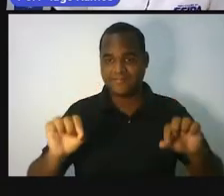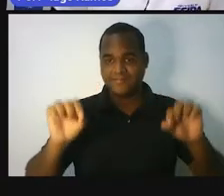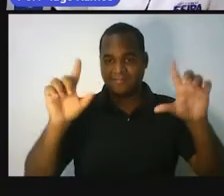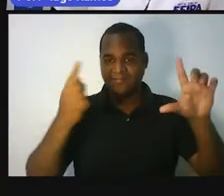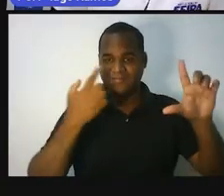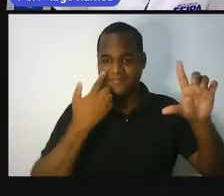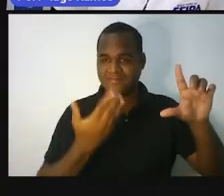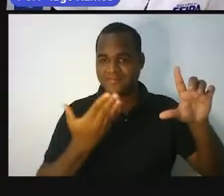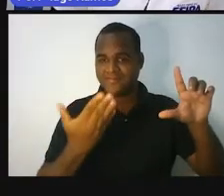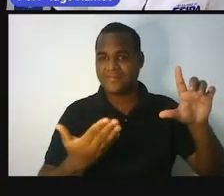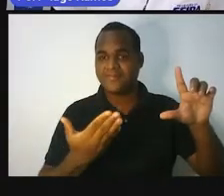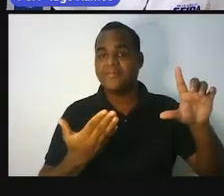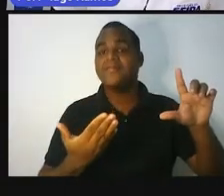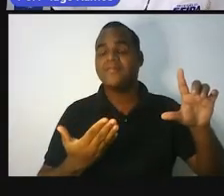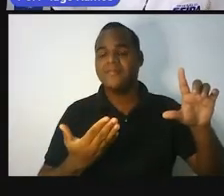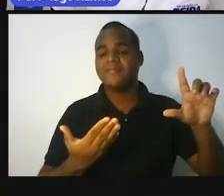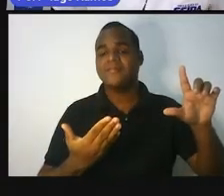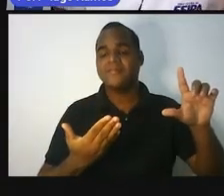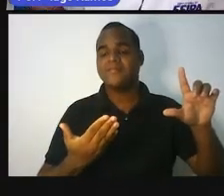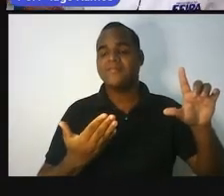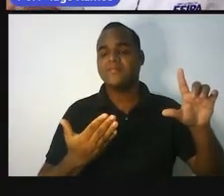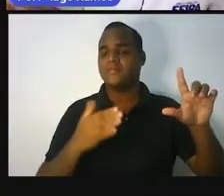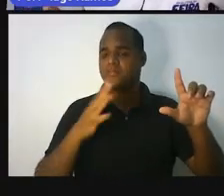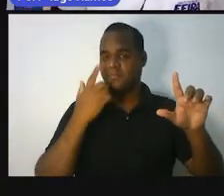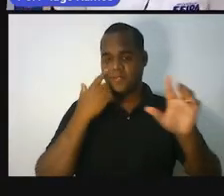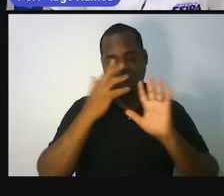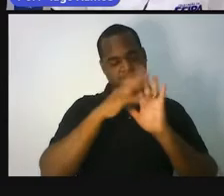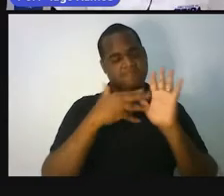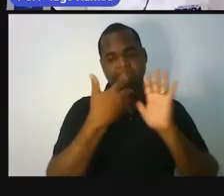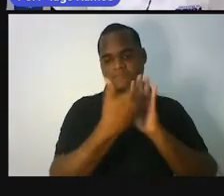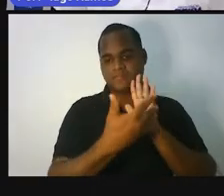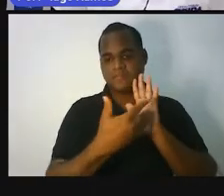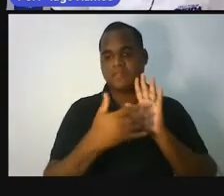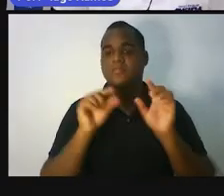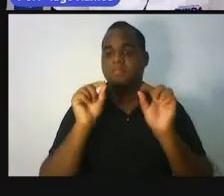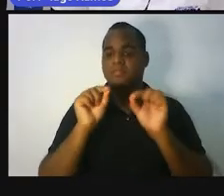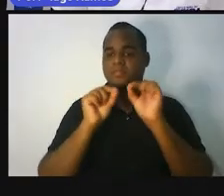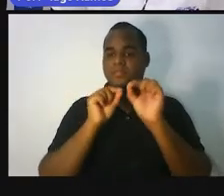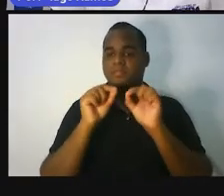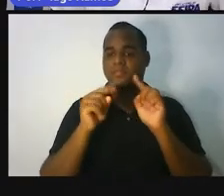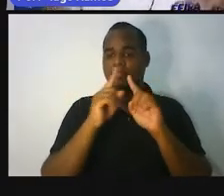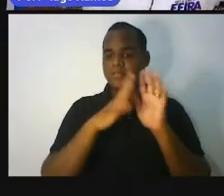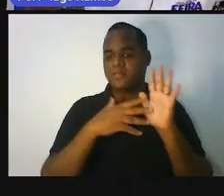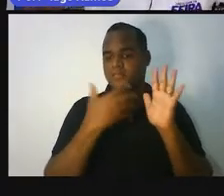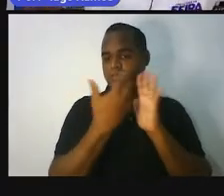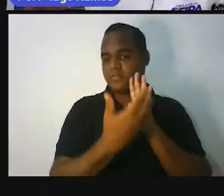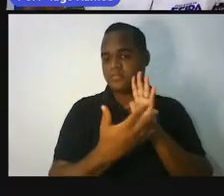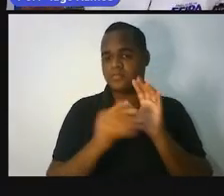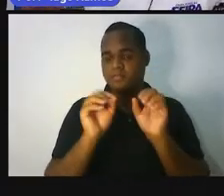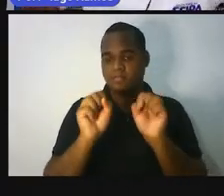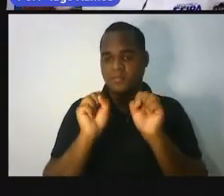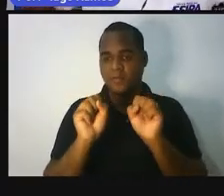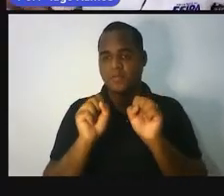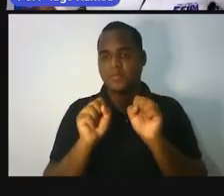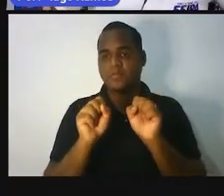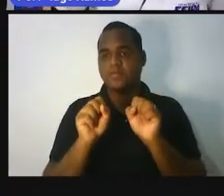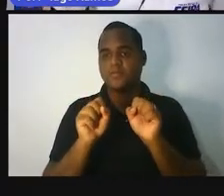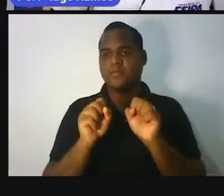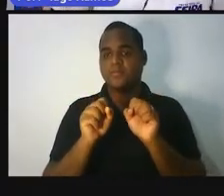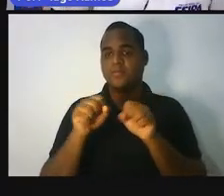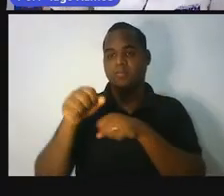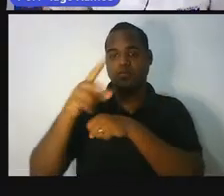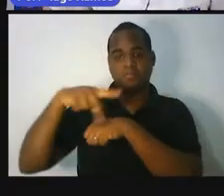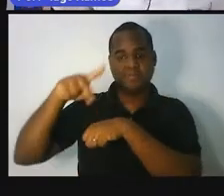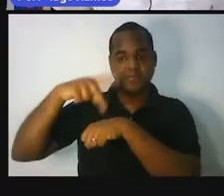uma tabela. E nessa tabela vai aparecer os 10 países